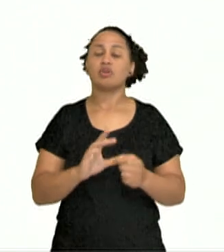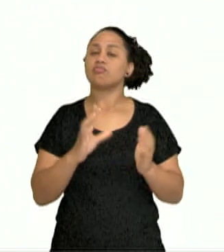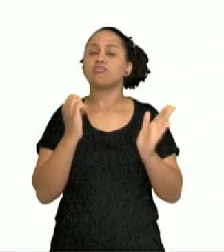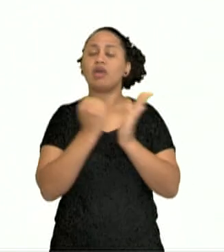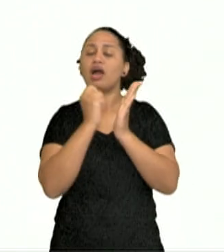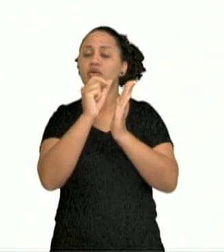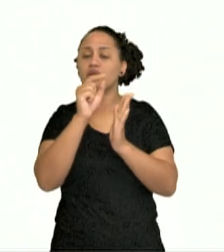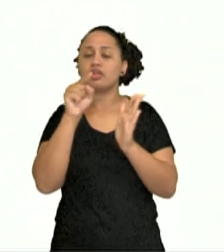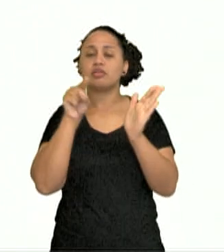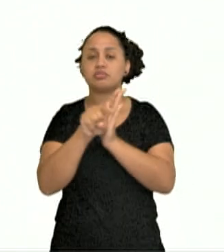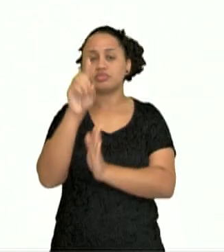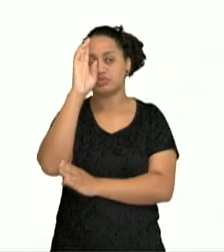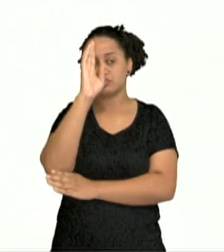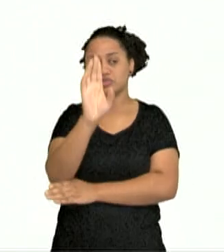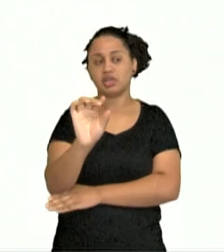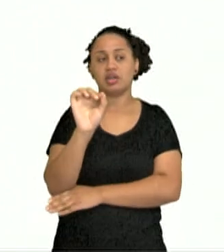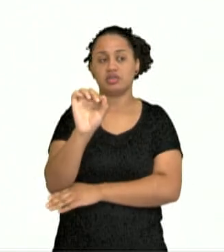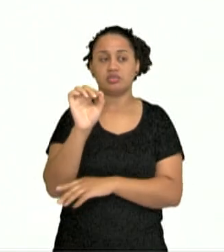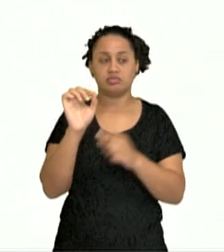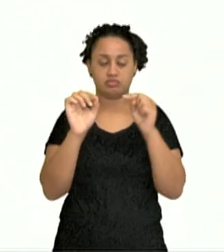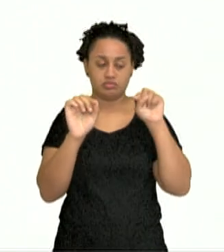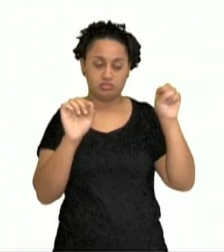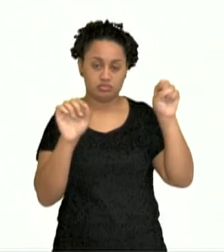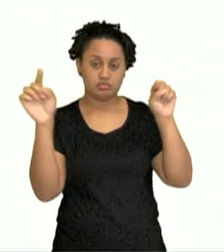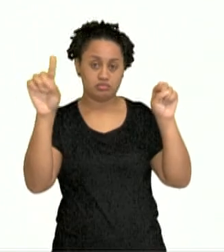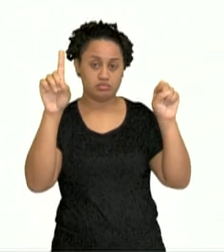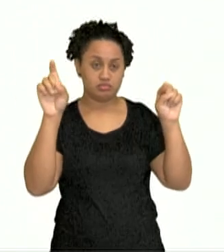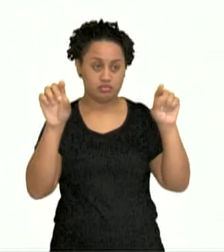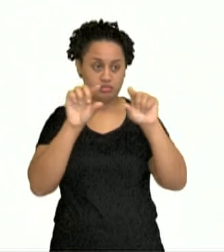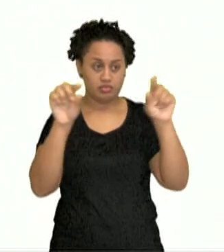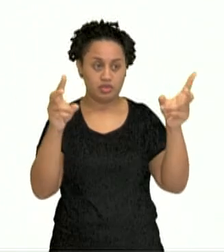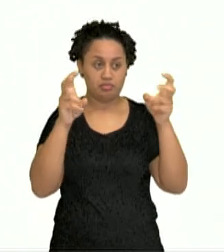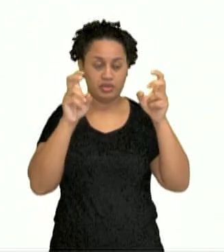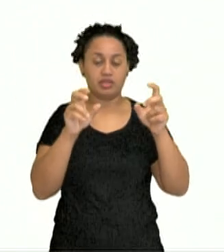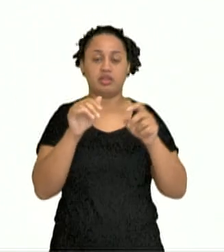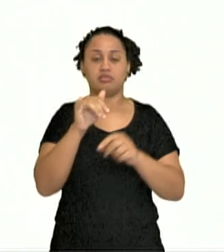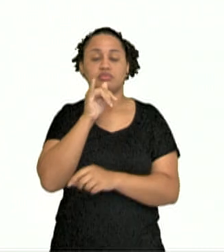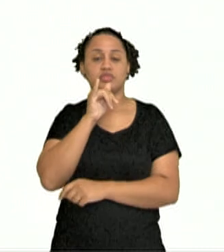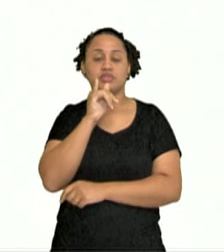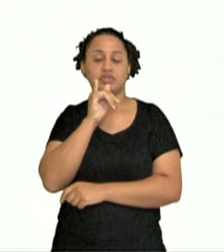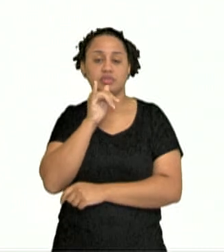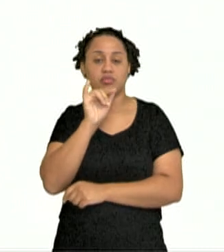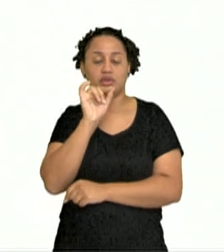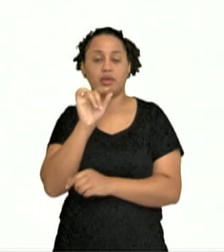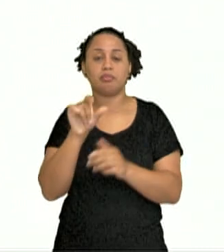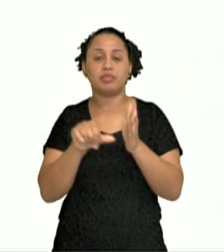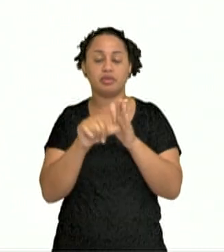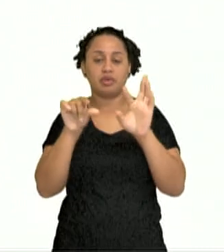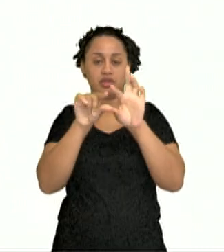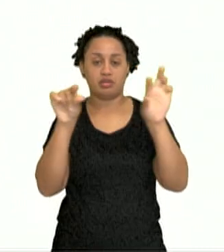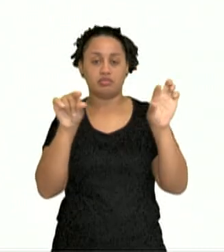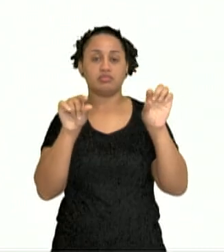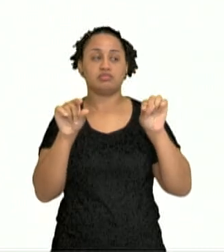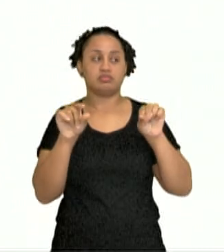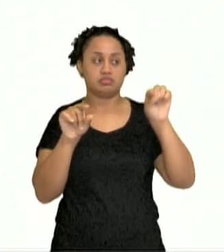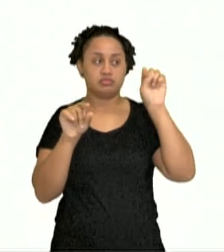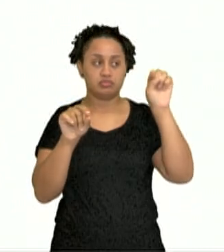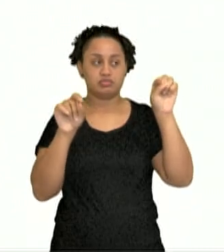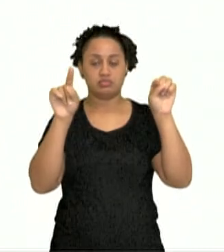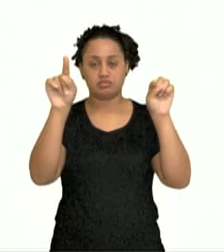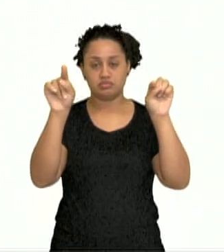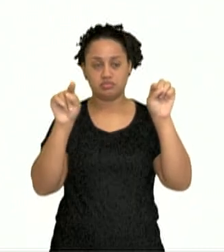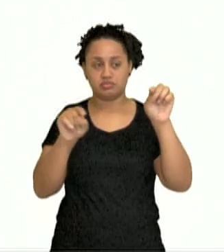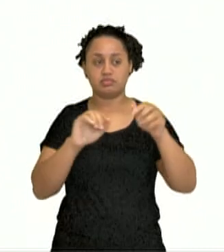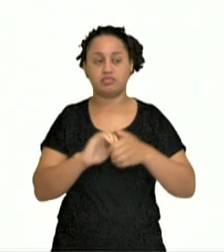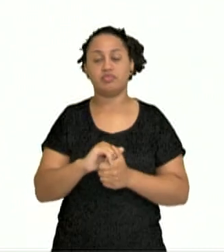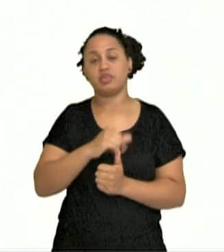direta é o símbolo, então, invertido e o normal. Olha um exemplo aqui. Temos primeiro aqui a frase com exclamação. Que linda!